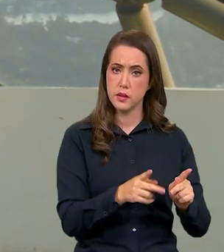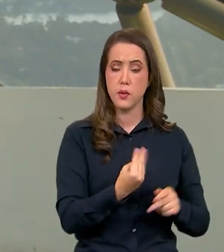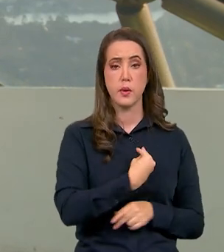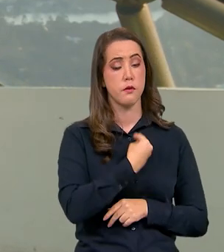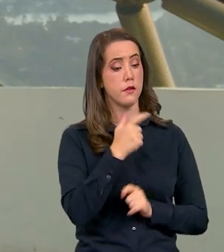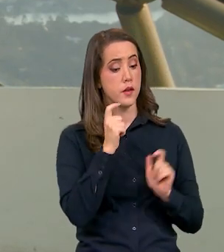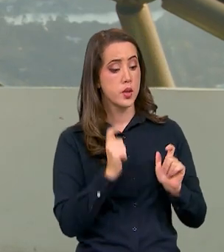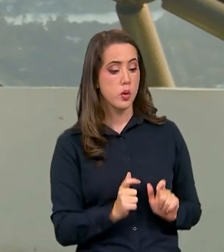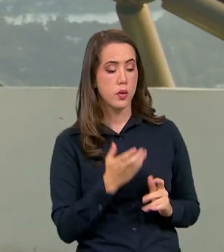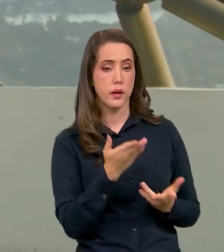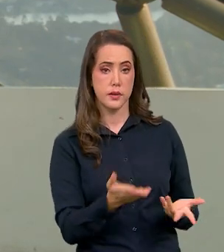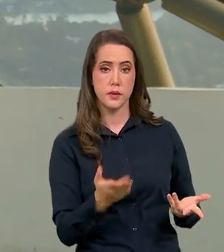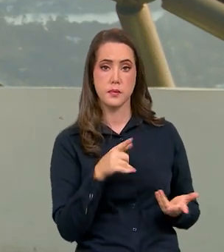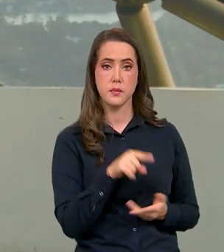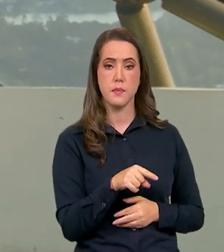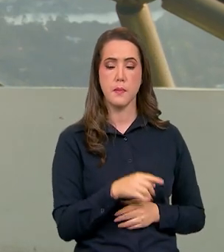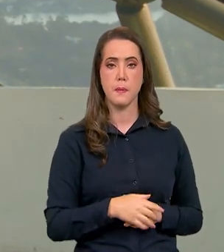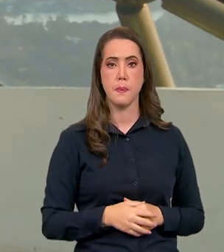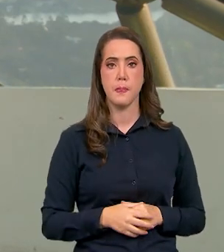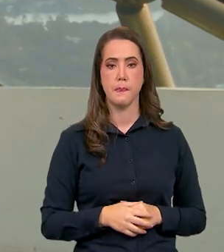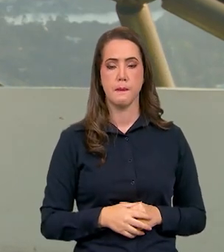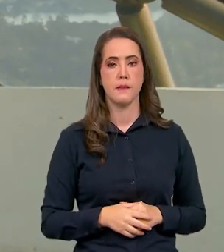que mora nessas localidades.